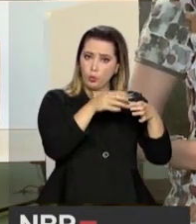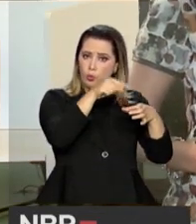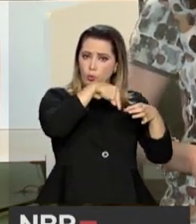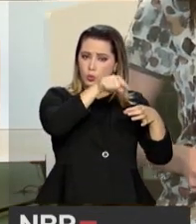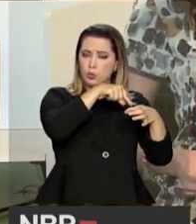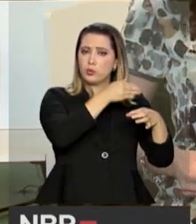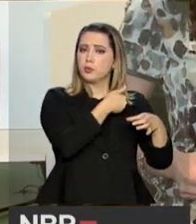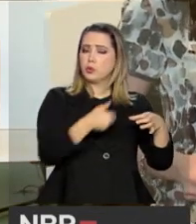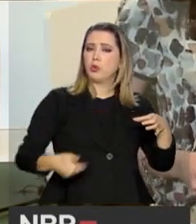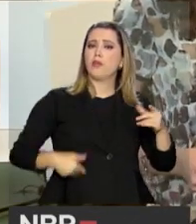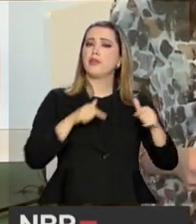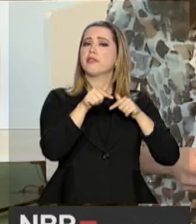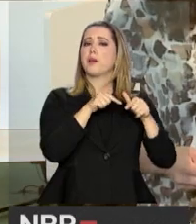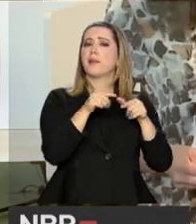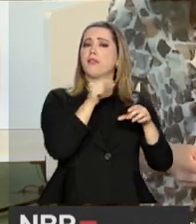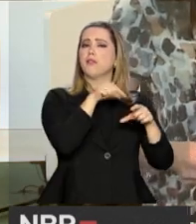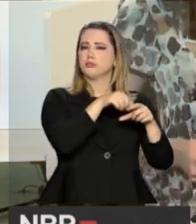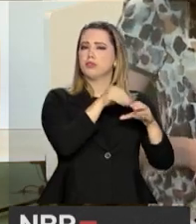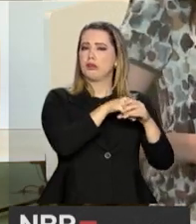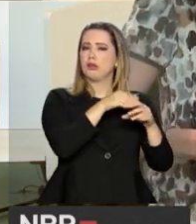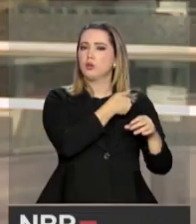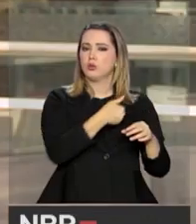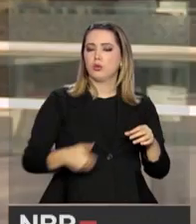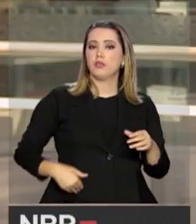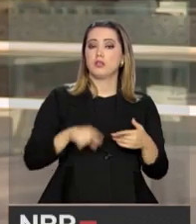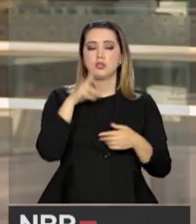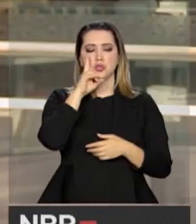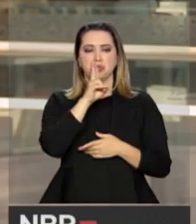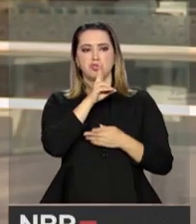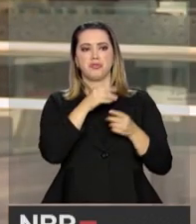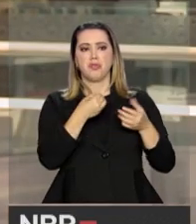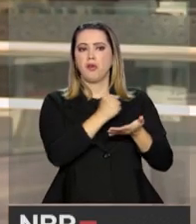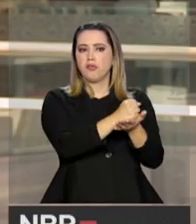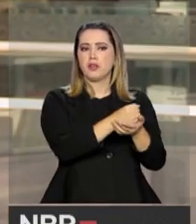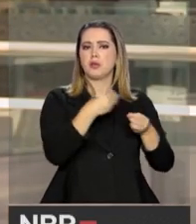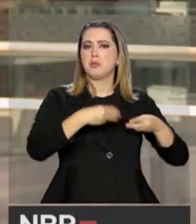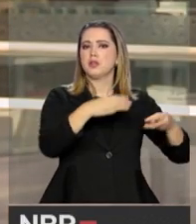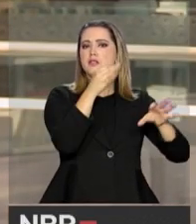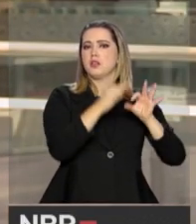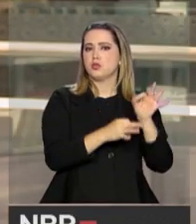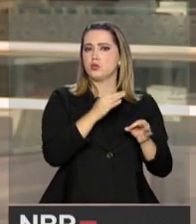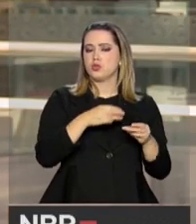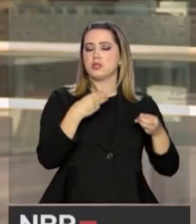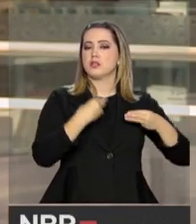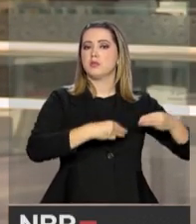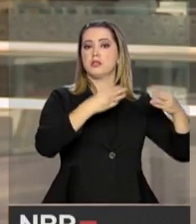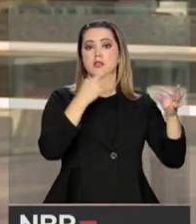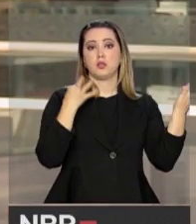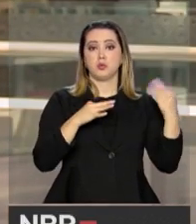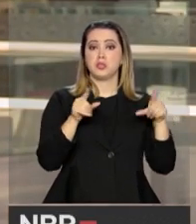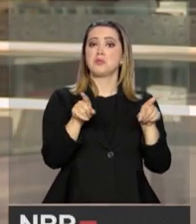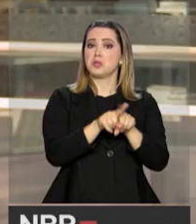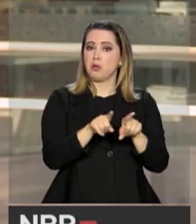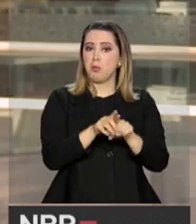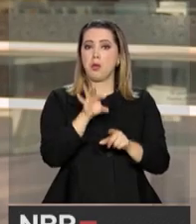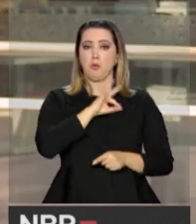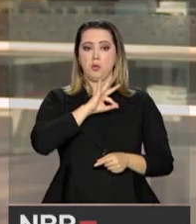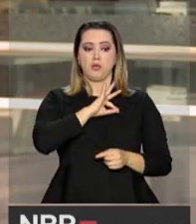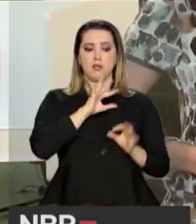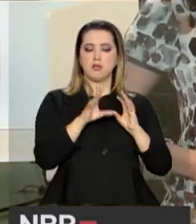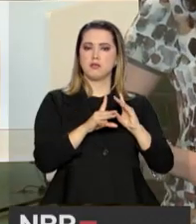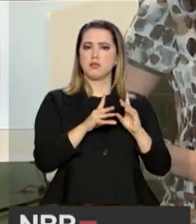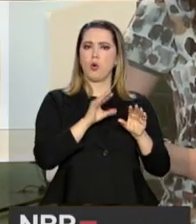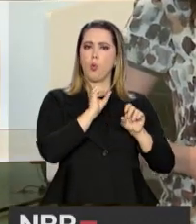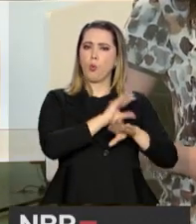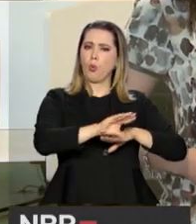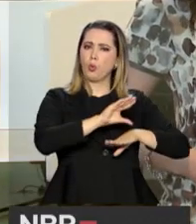oferta de cursos à distância? gente vê oferta de ministérios, Ministério da Justiça, Ministério do Turismo, até a polícia faz muitos cursos à distância.